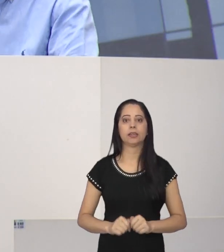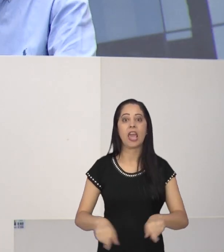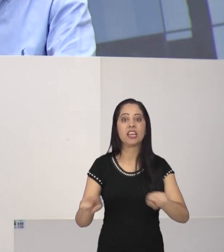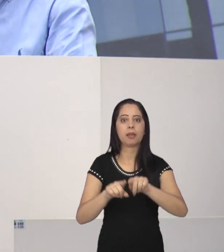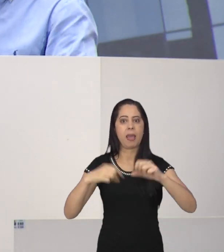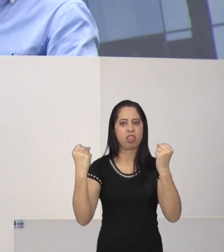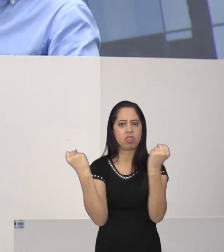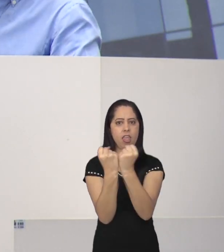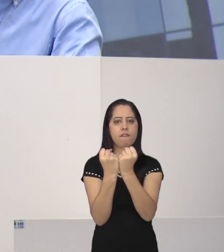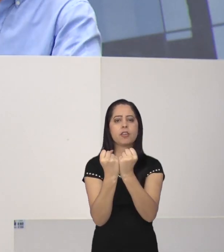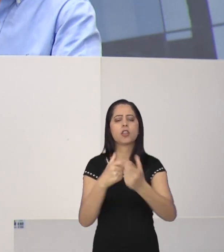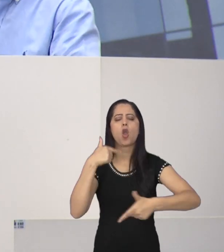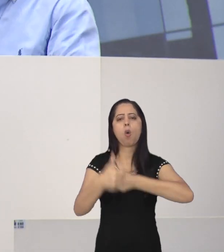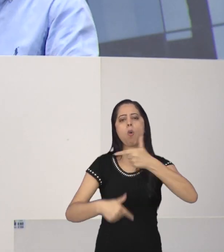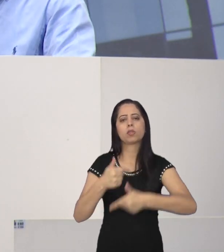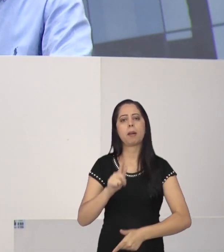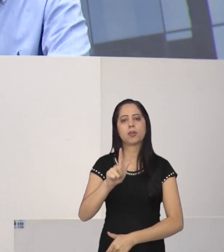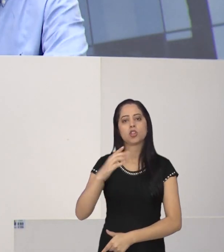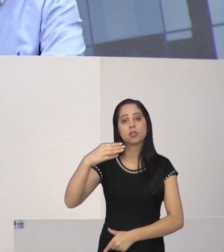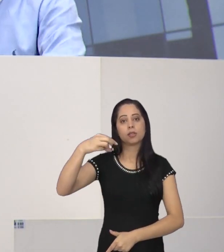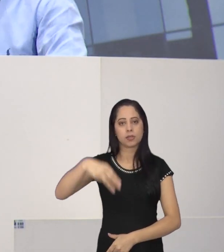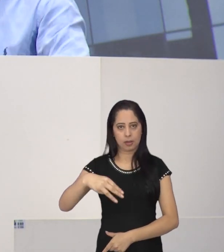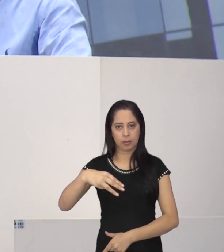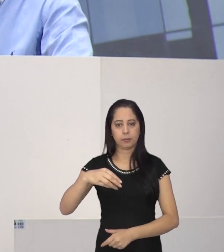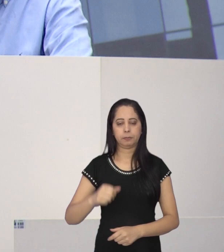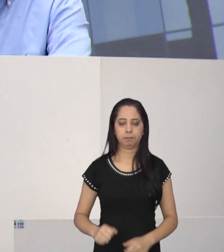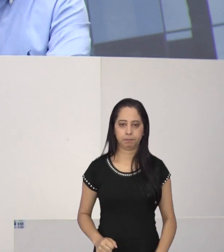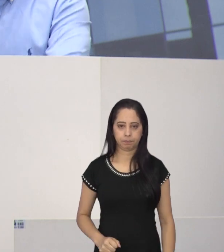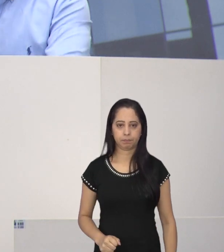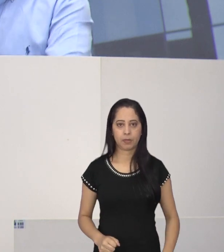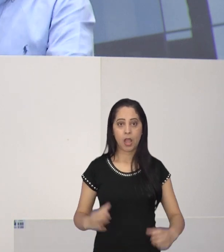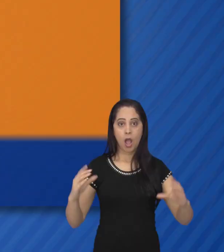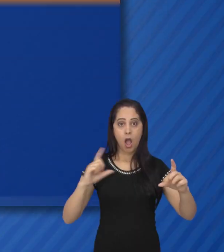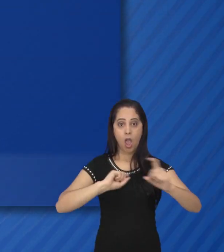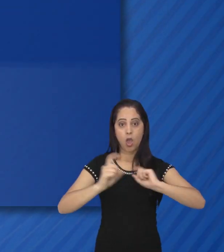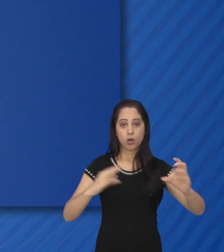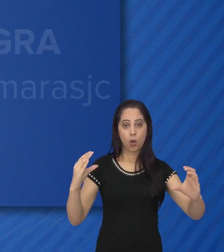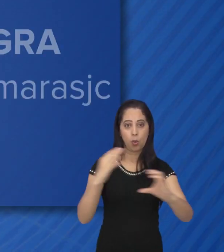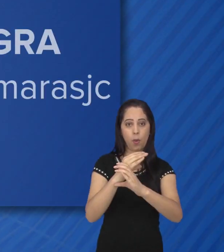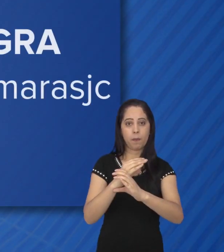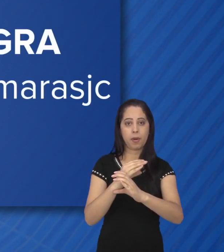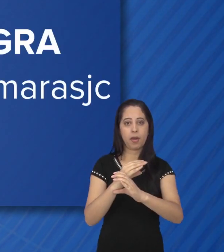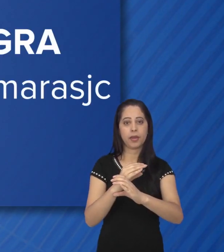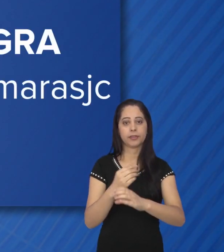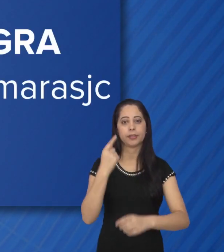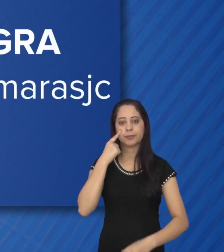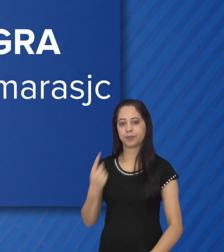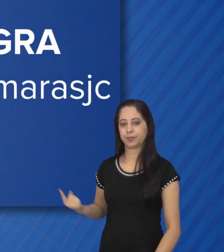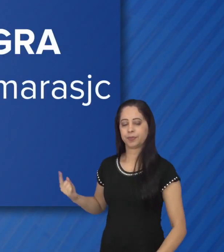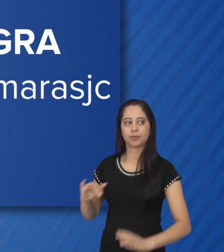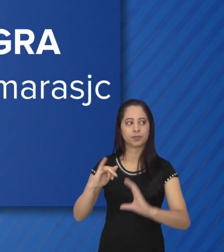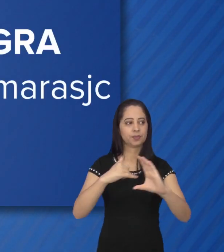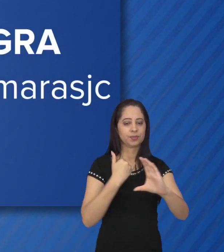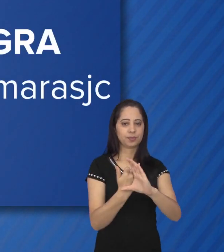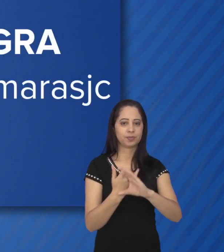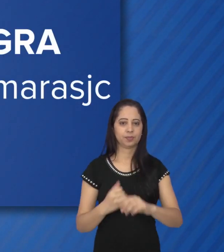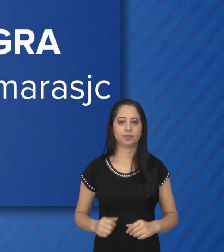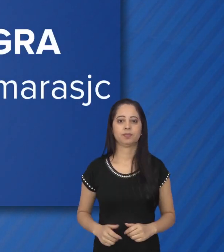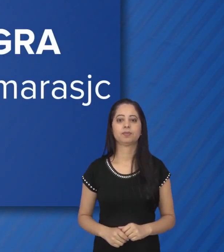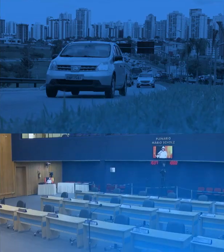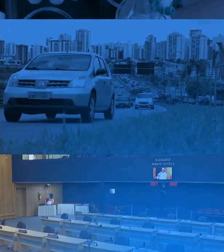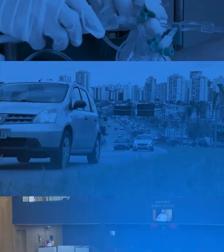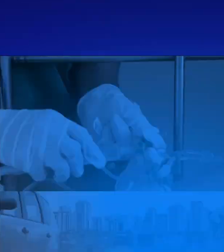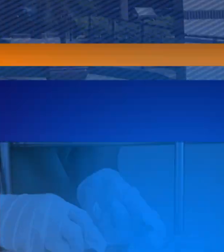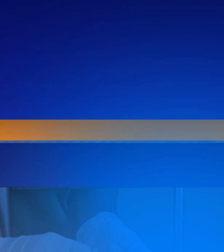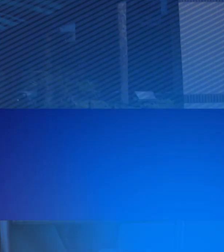defendeu o trabalho da Guarda Civil Municipal e melhorias para a categoria. A sessão na íntegra você acompanha no nosso canal do YouTube.